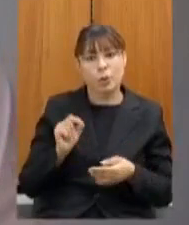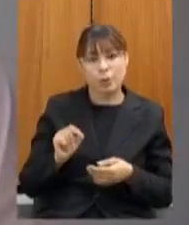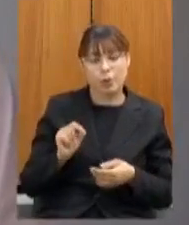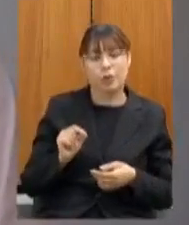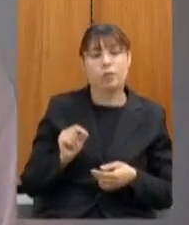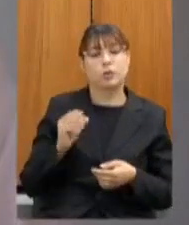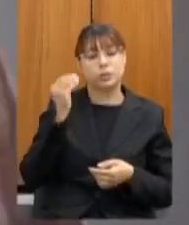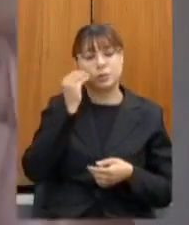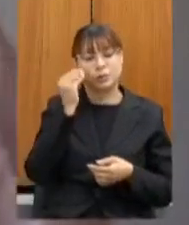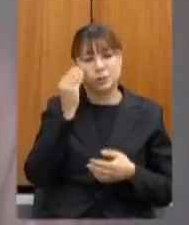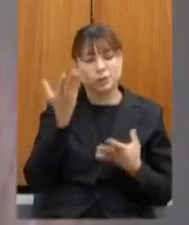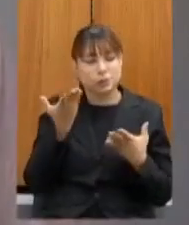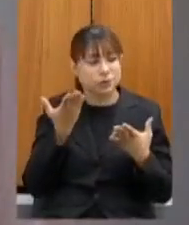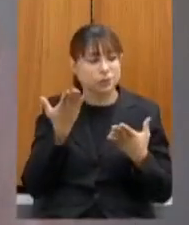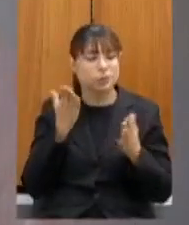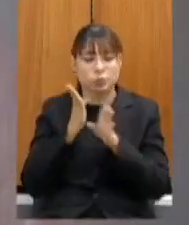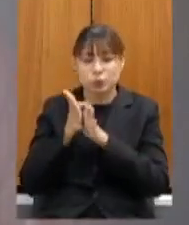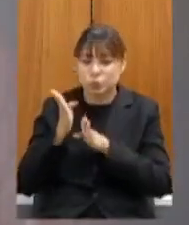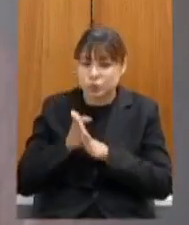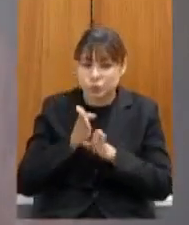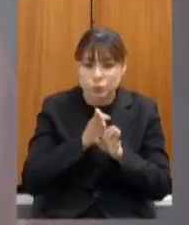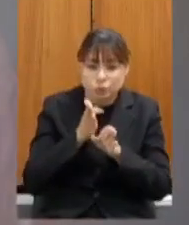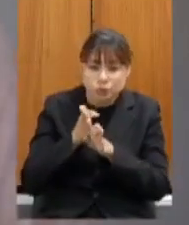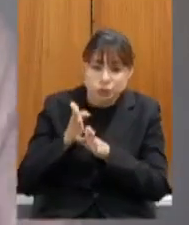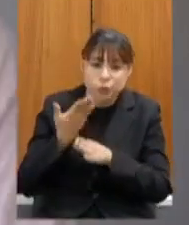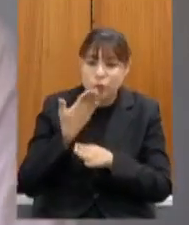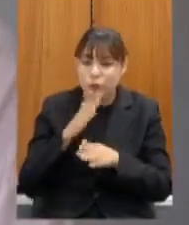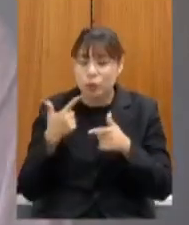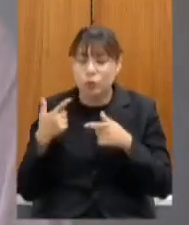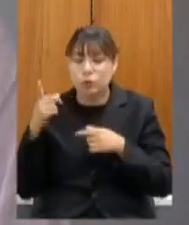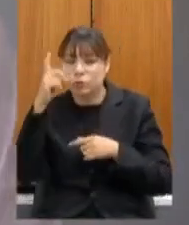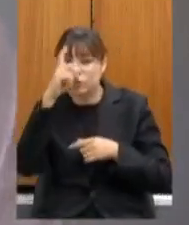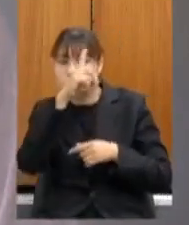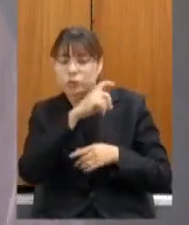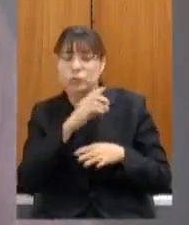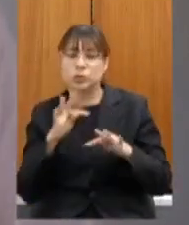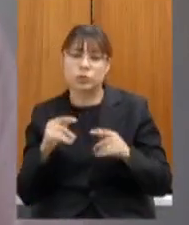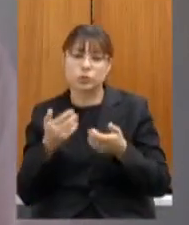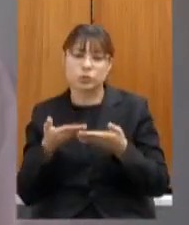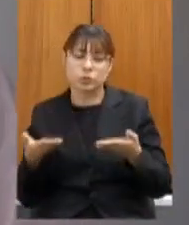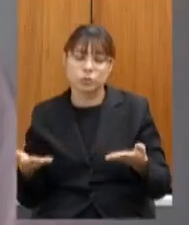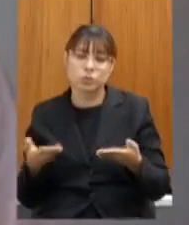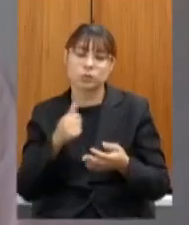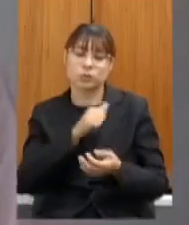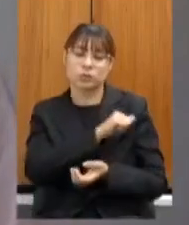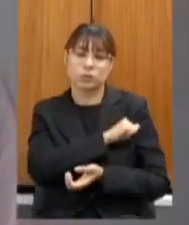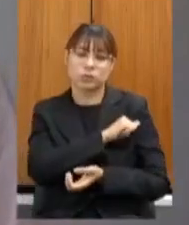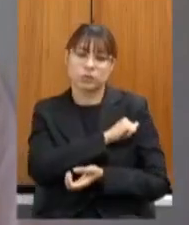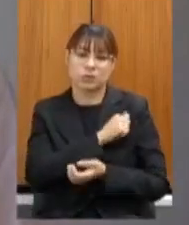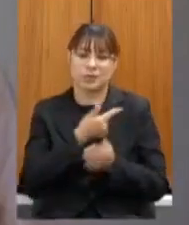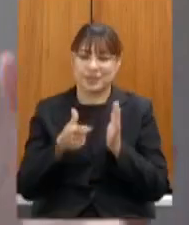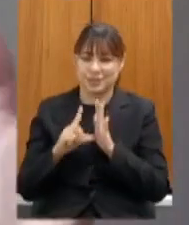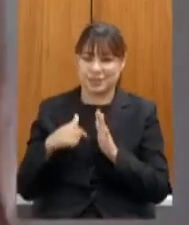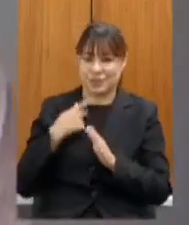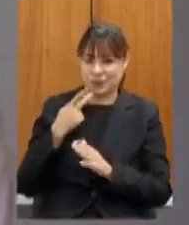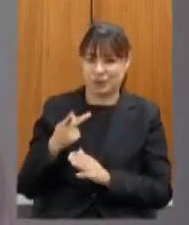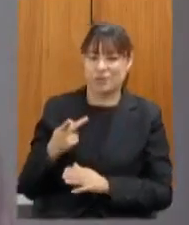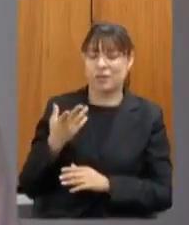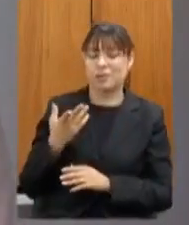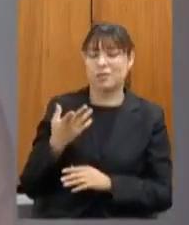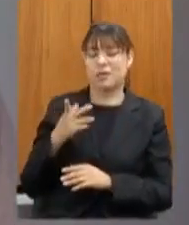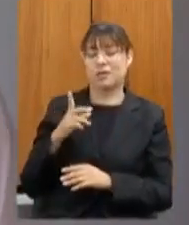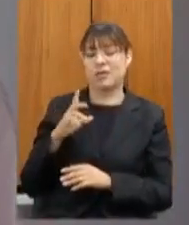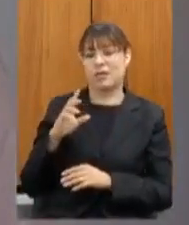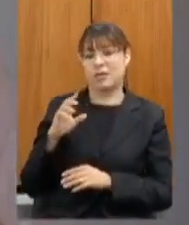diagnóstico melhor das dificuldades específicas no acesso desses 28 como eu disse para o deputado Betão dos 28% que